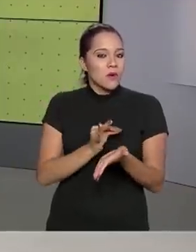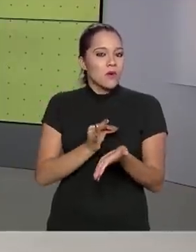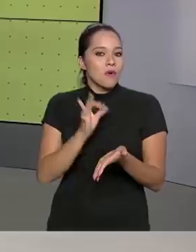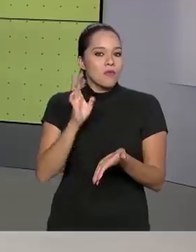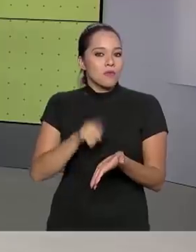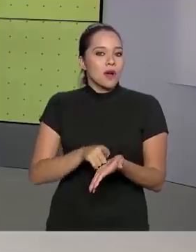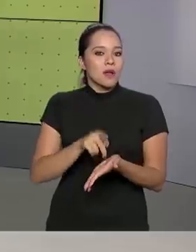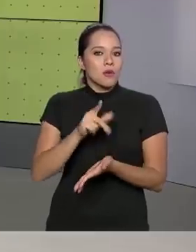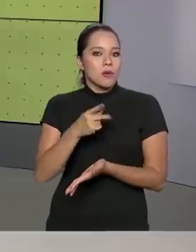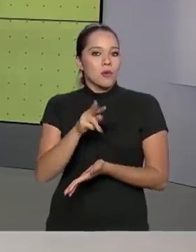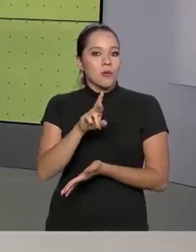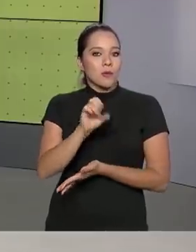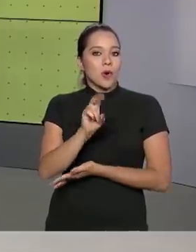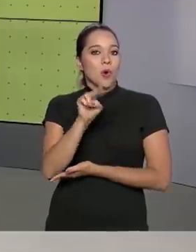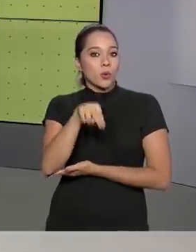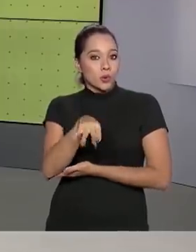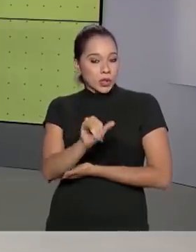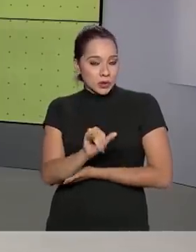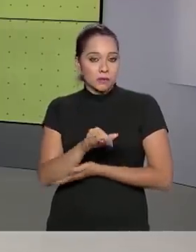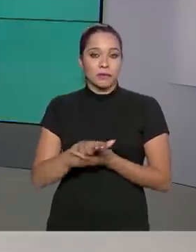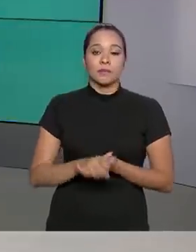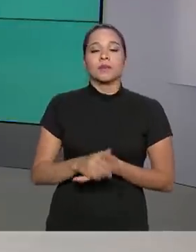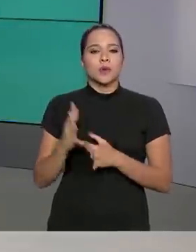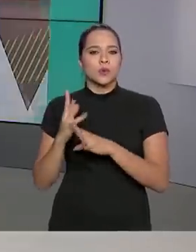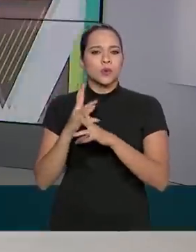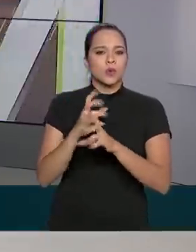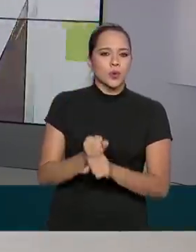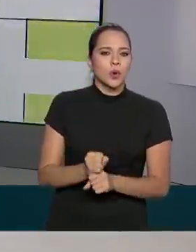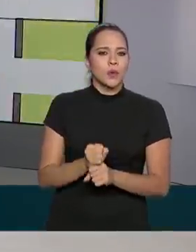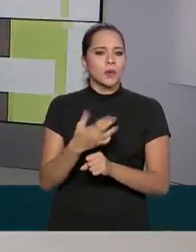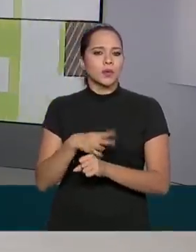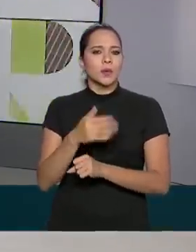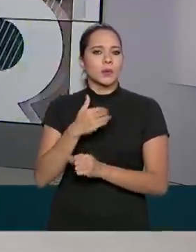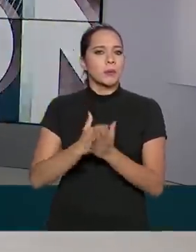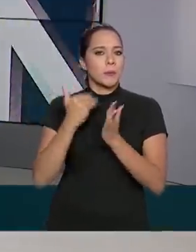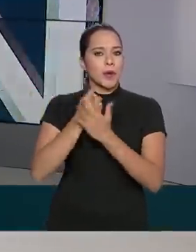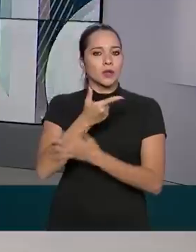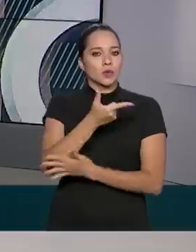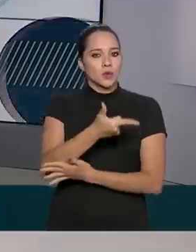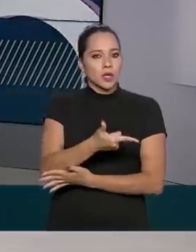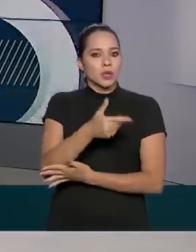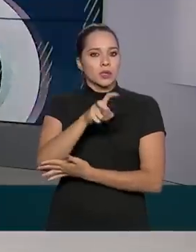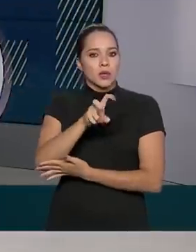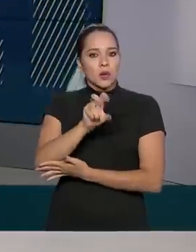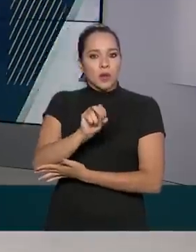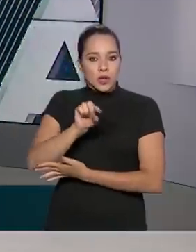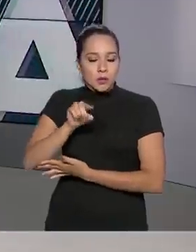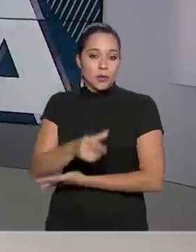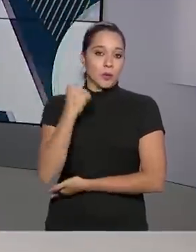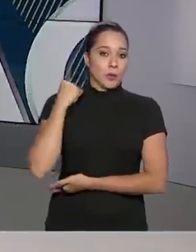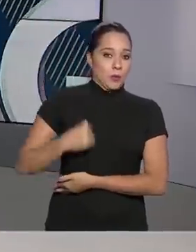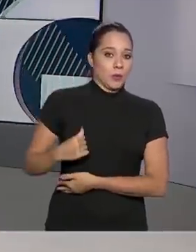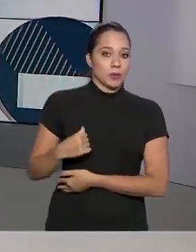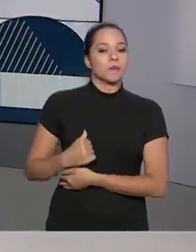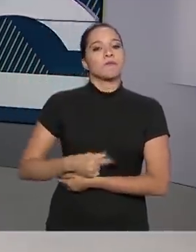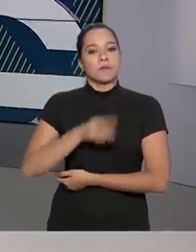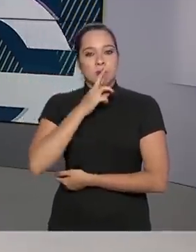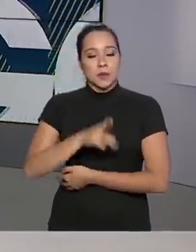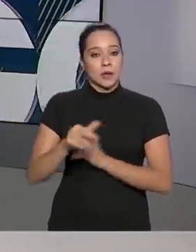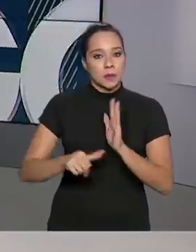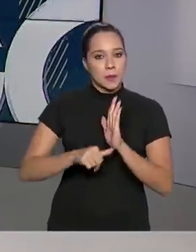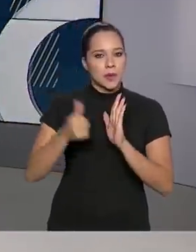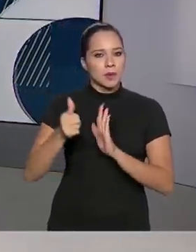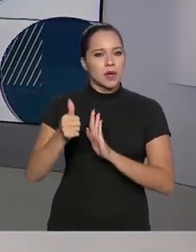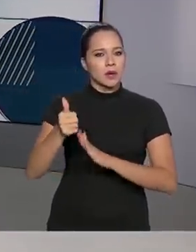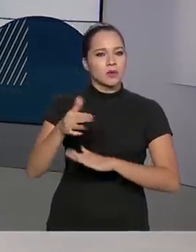Universidade para Todos, o ProUni. Ao todo serão oferecidas mais de 250 mil bolsas. O resultado da primeira